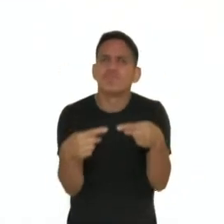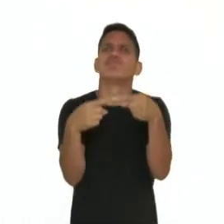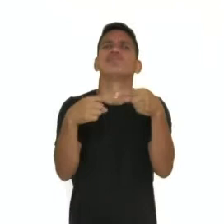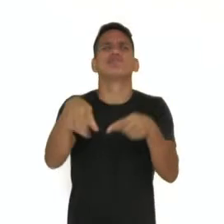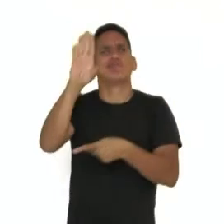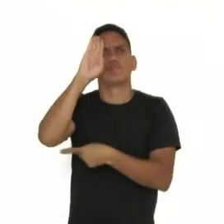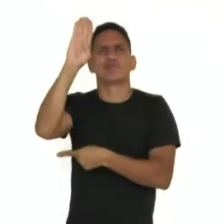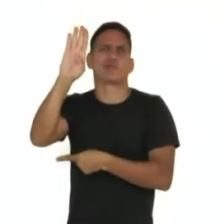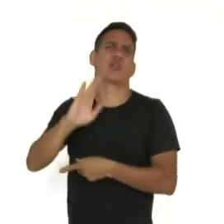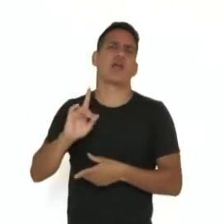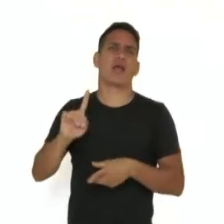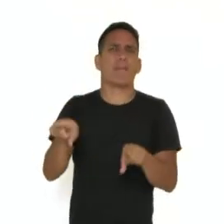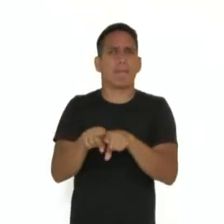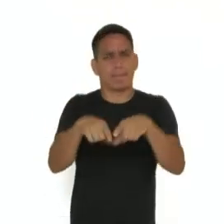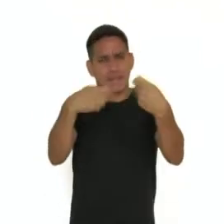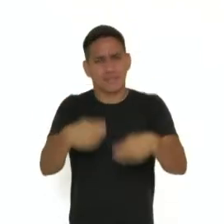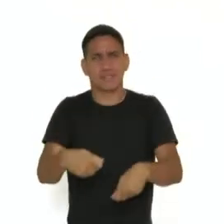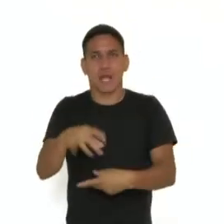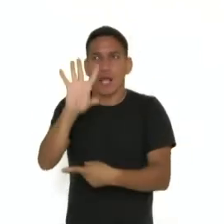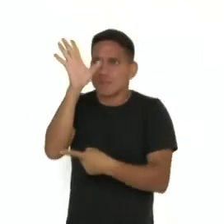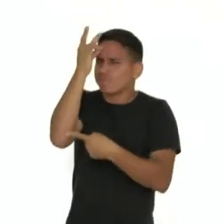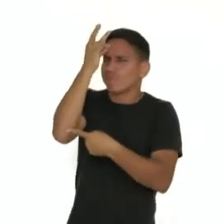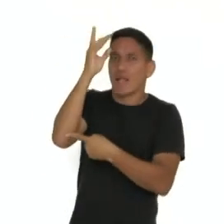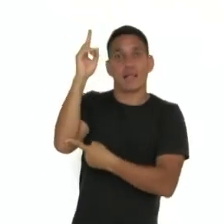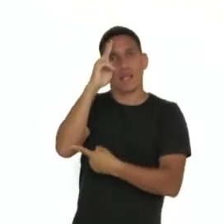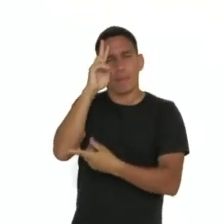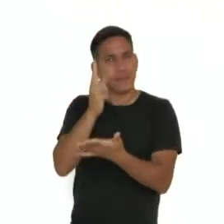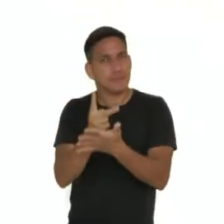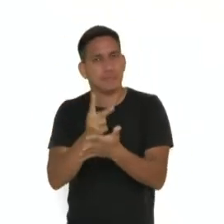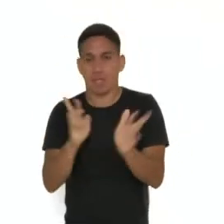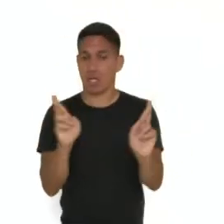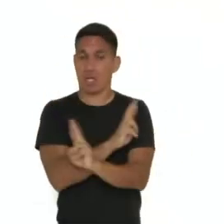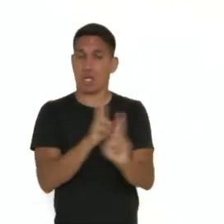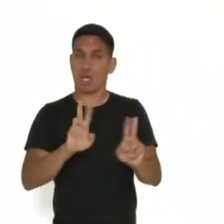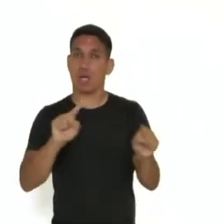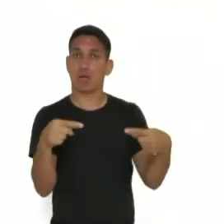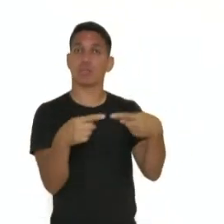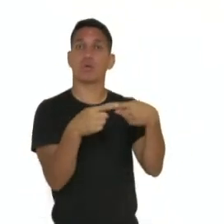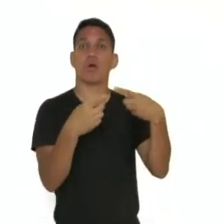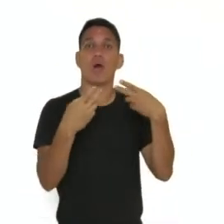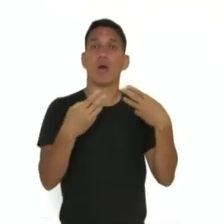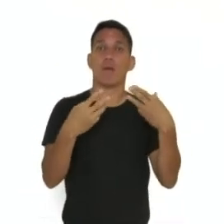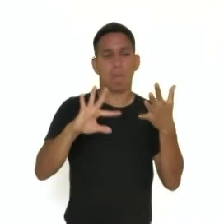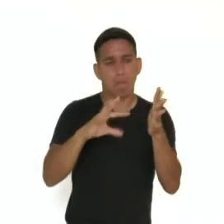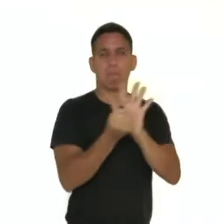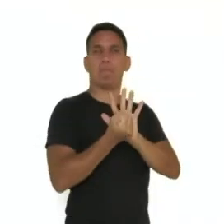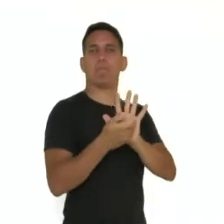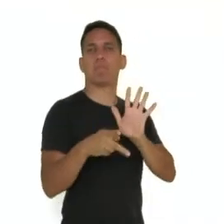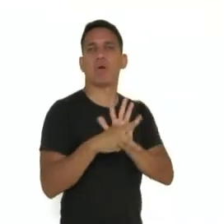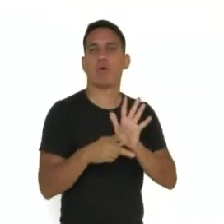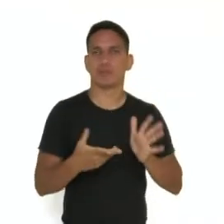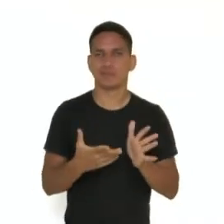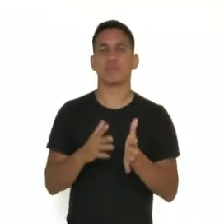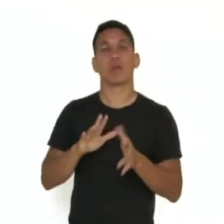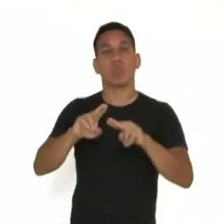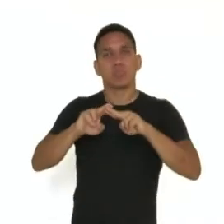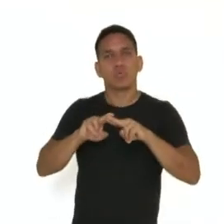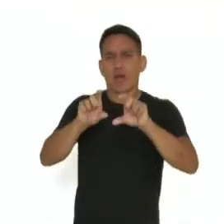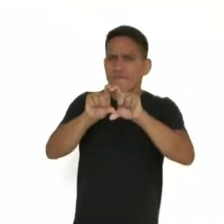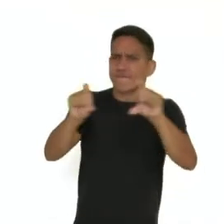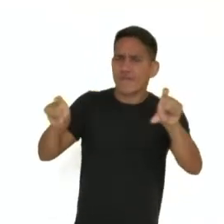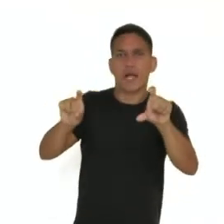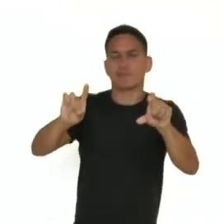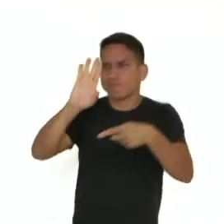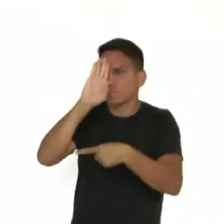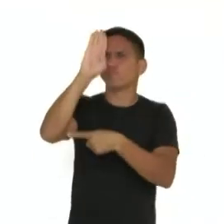Ela tem que ser curta e faz memorização. ela que vai estar sempre relacionada com a marca, né? Então, é a frase-chave que vai